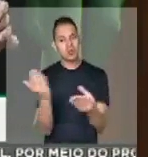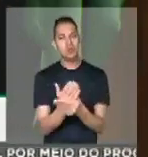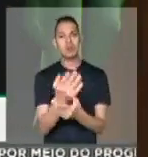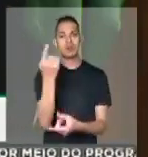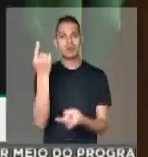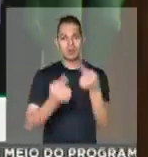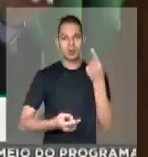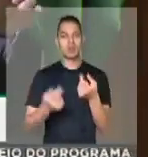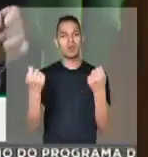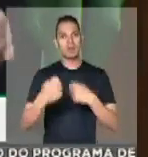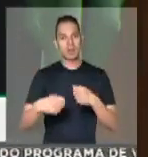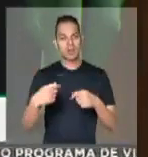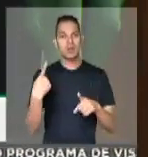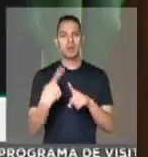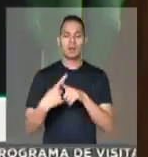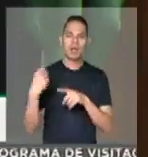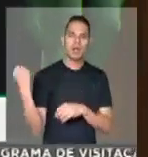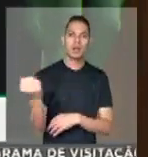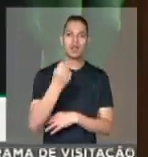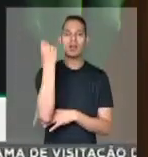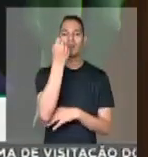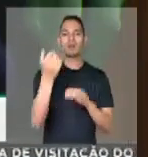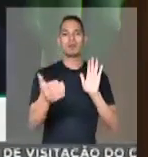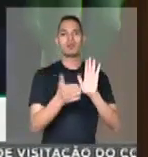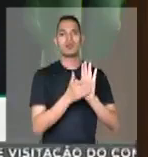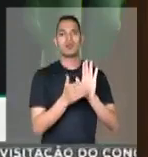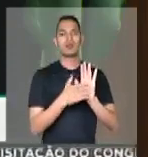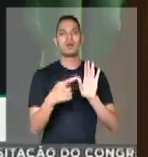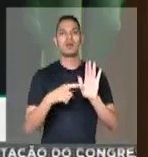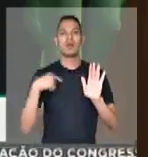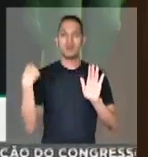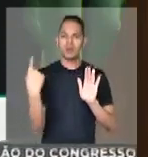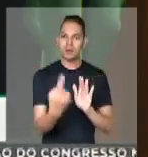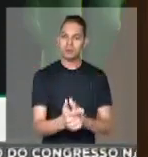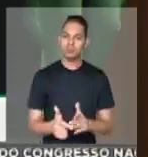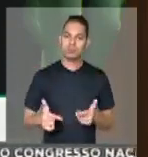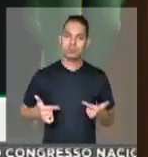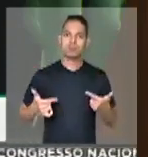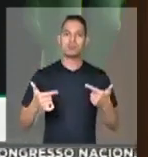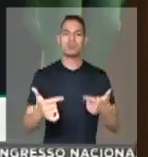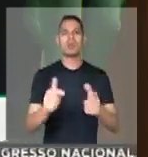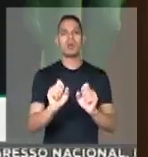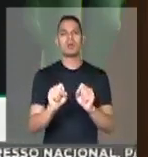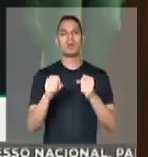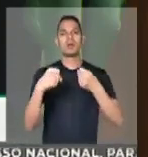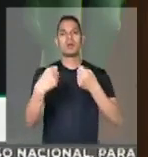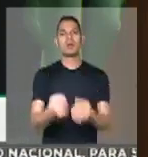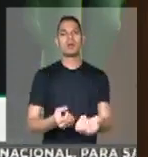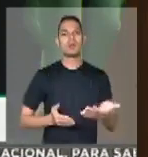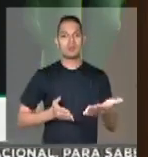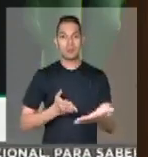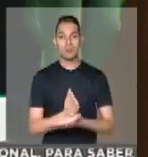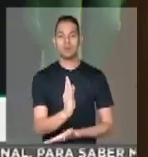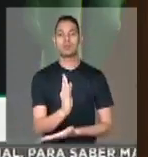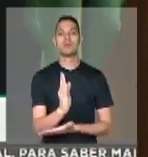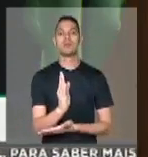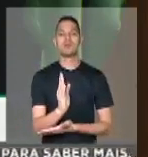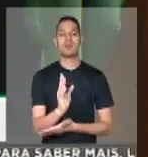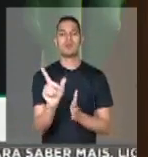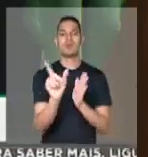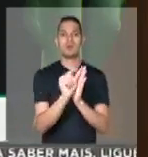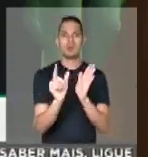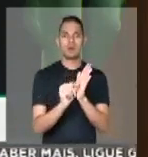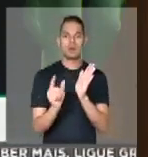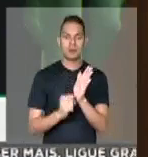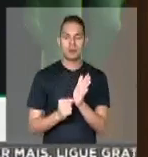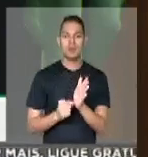política da gravidade dessa proposta. Nós vamos ainda fazer um esforço de aprovação a esses